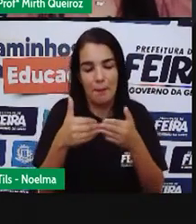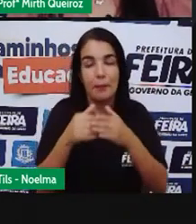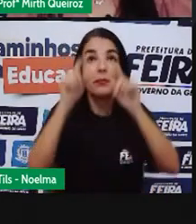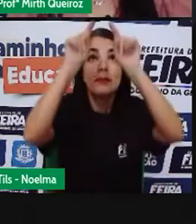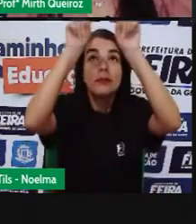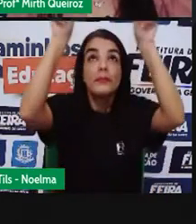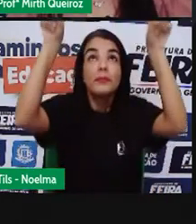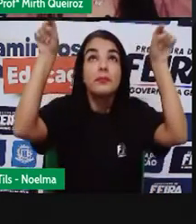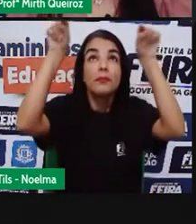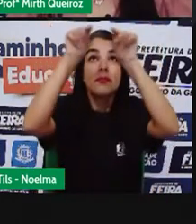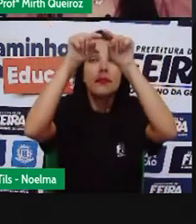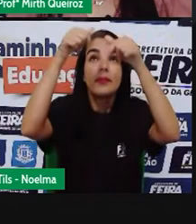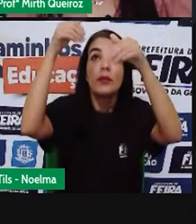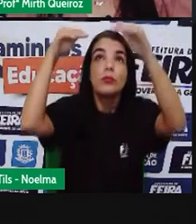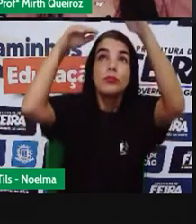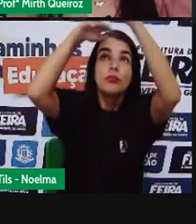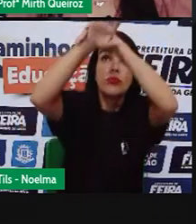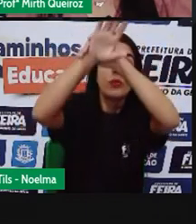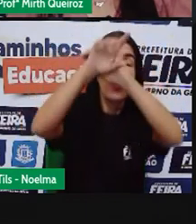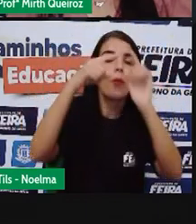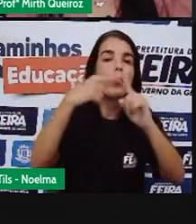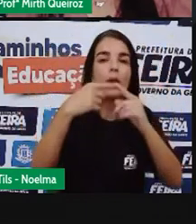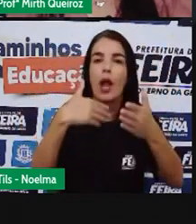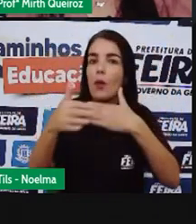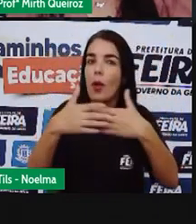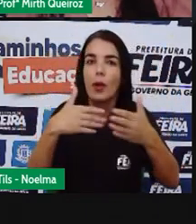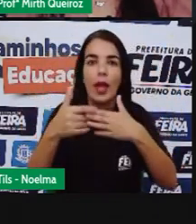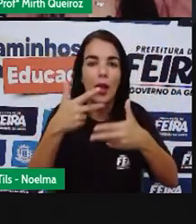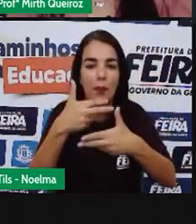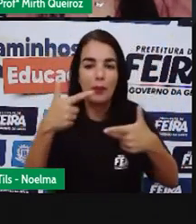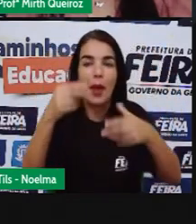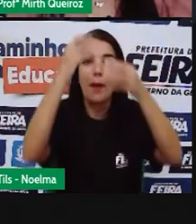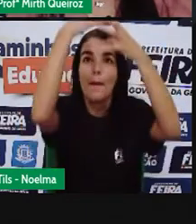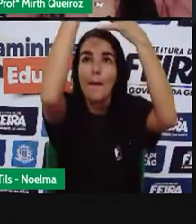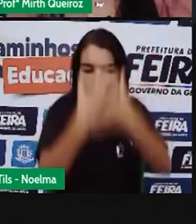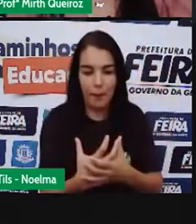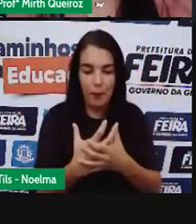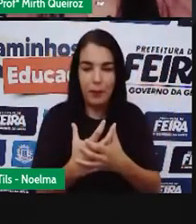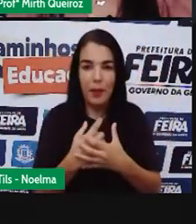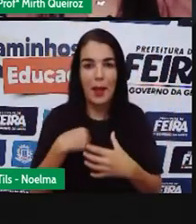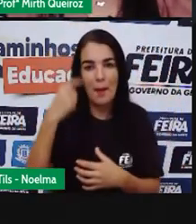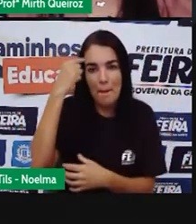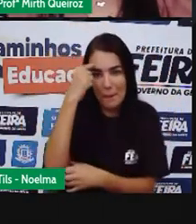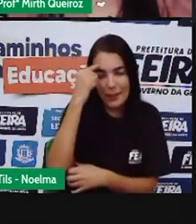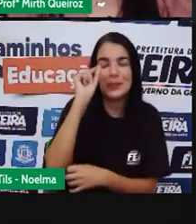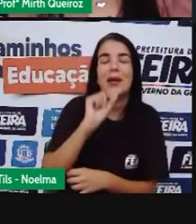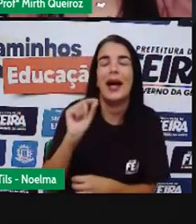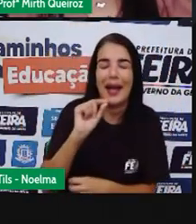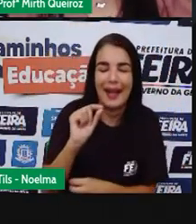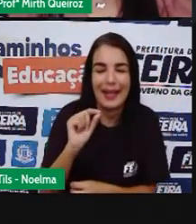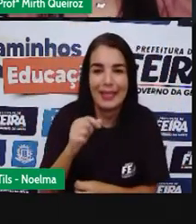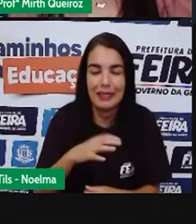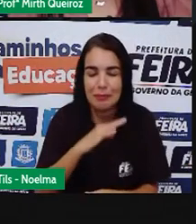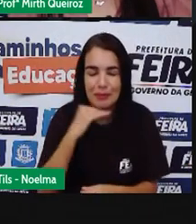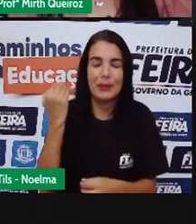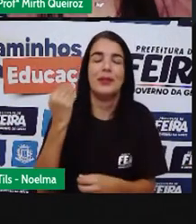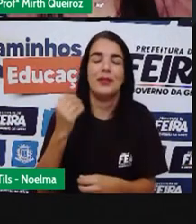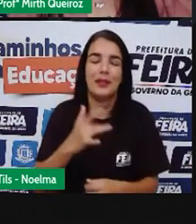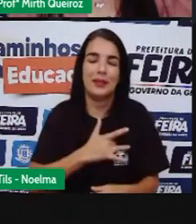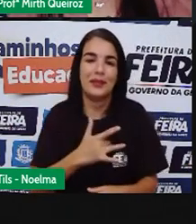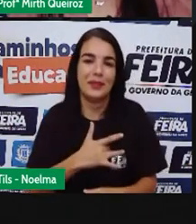cabeça. de onde, a qualquer momento, pode pular uma máscara de oxigênio e matá-lo do coração.